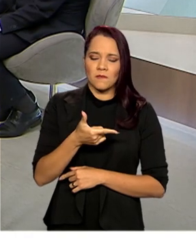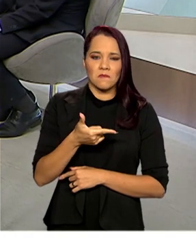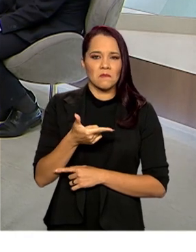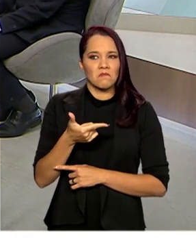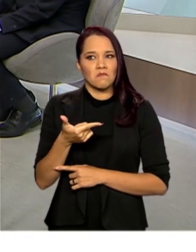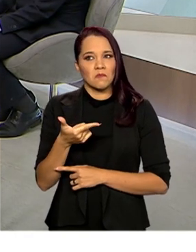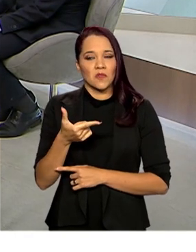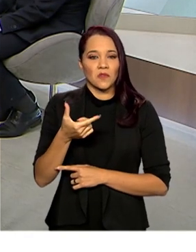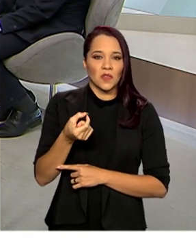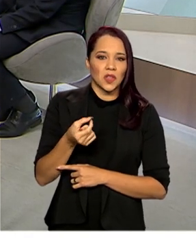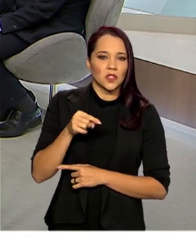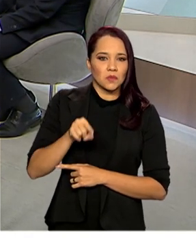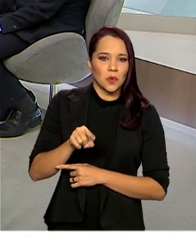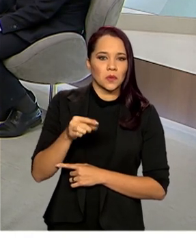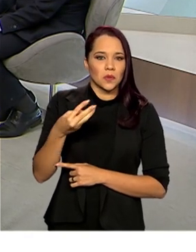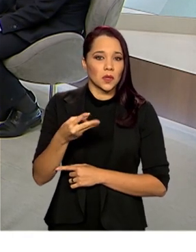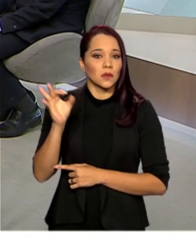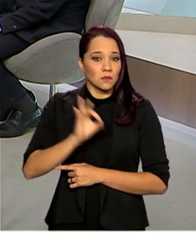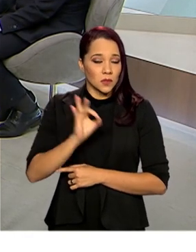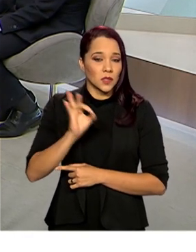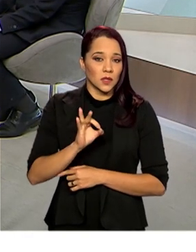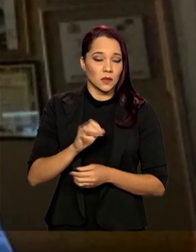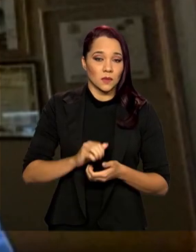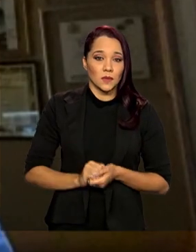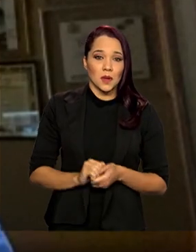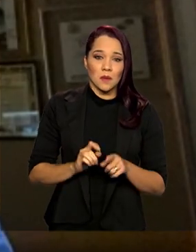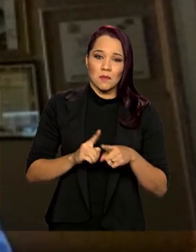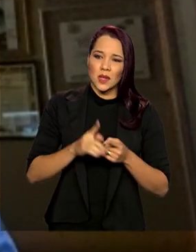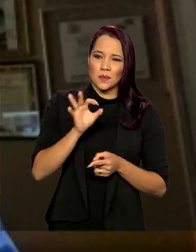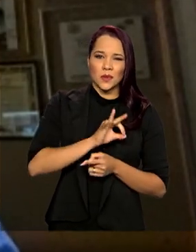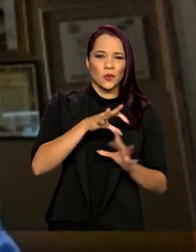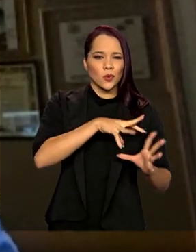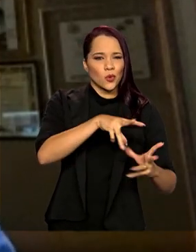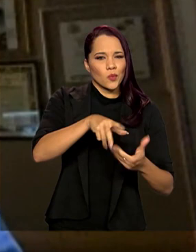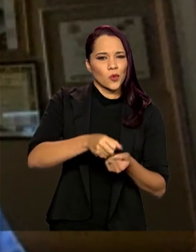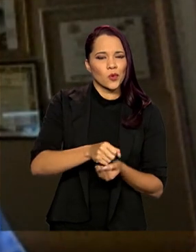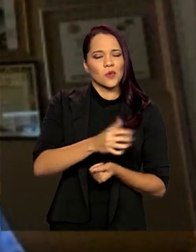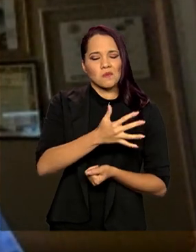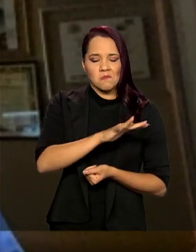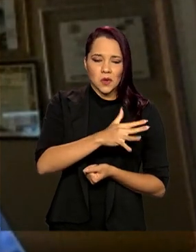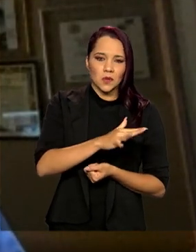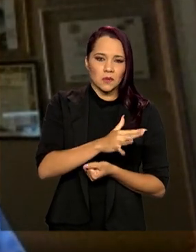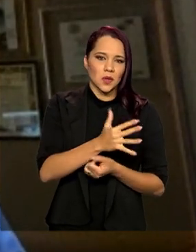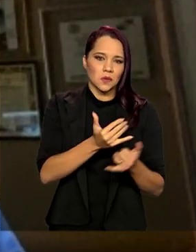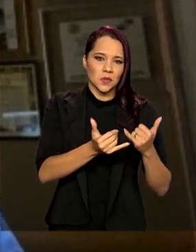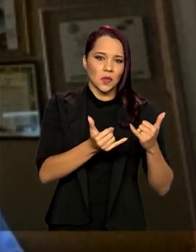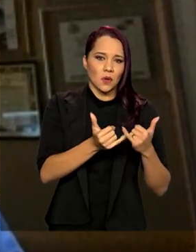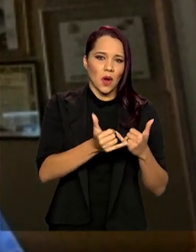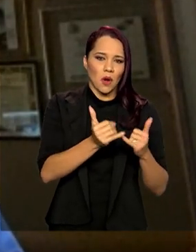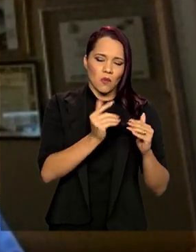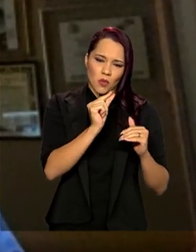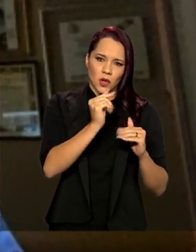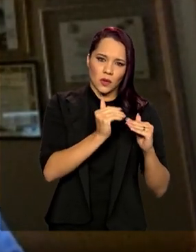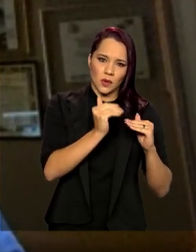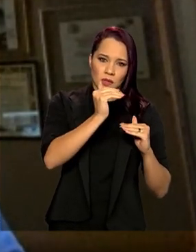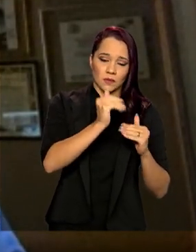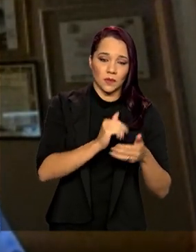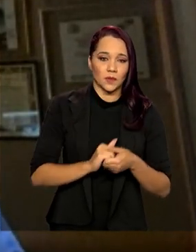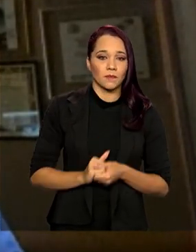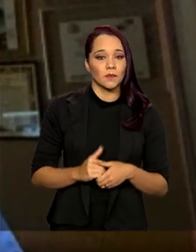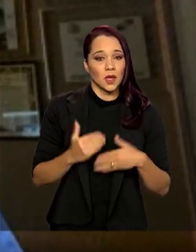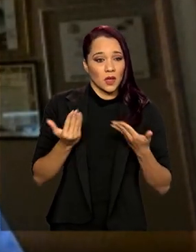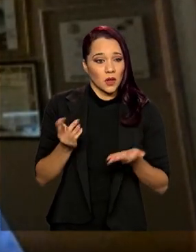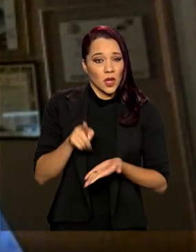,3% e a média mundial também por aí, pouquinho acima. Então,